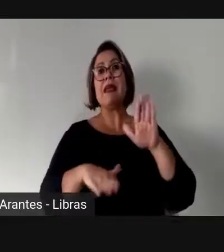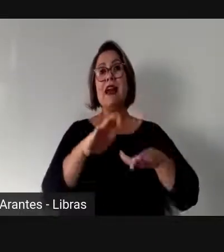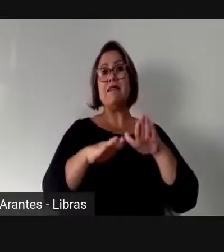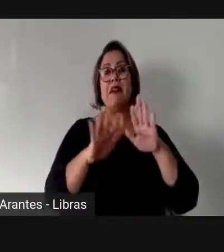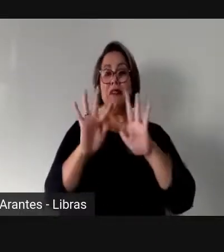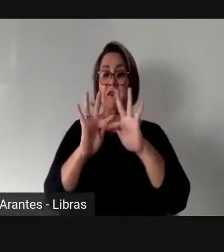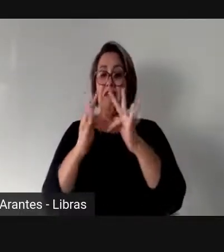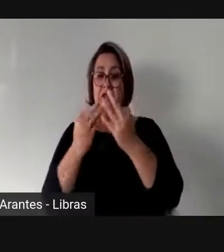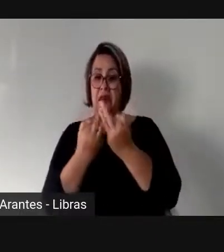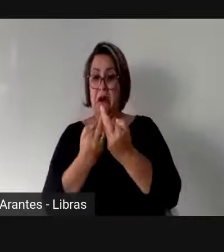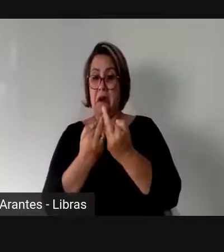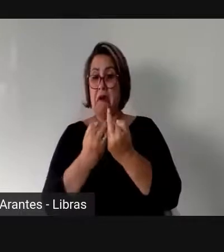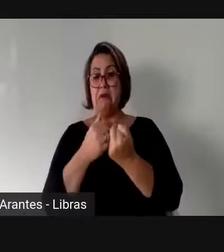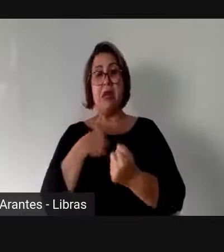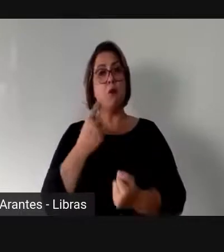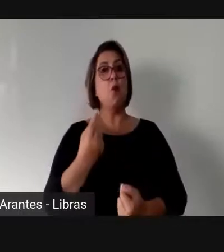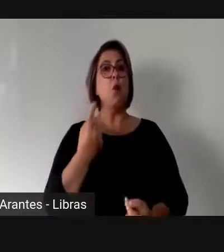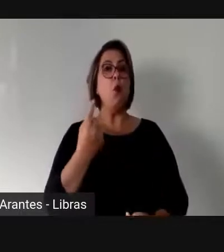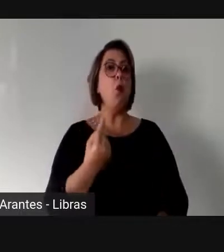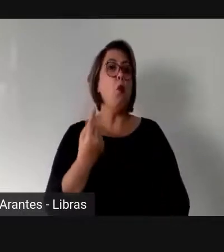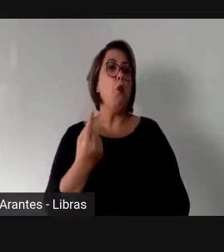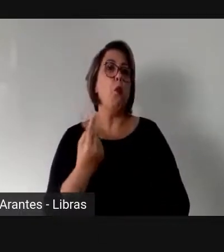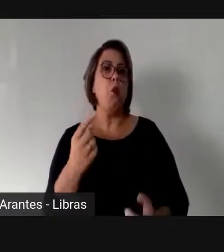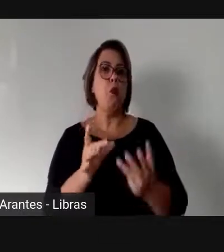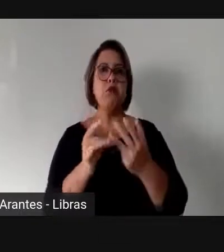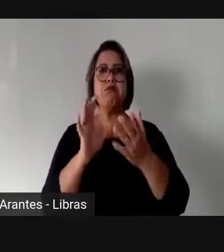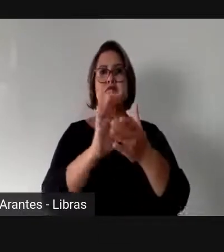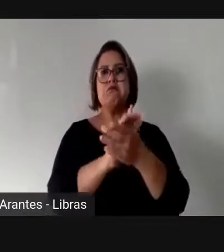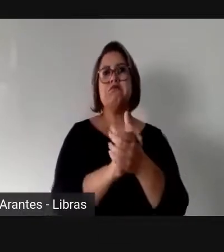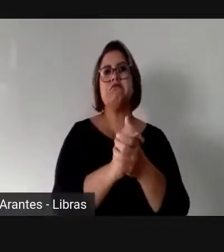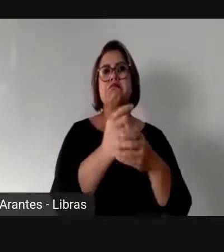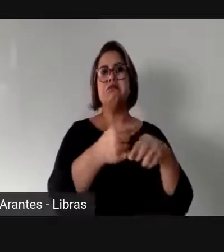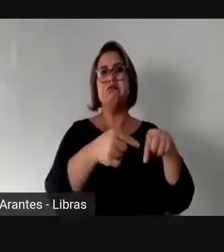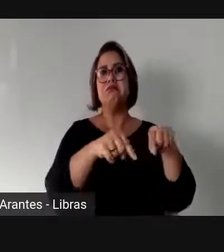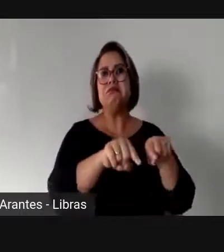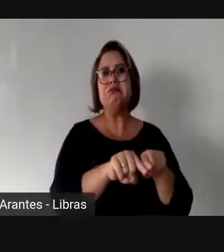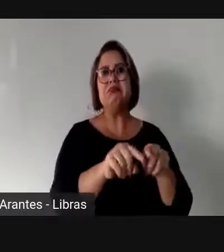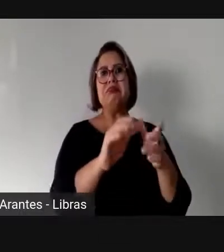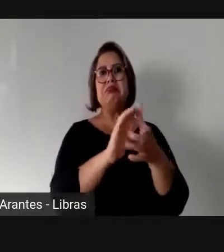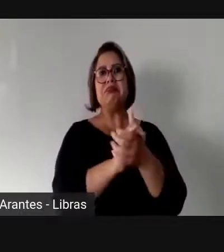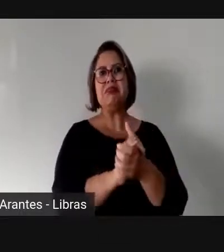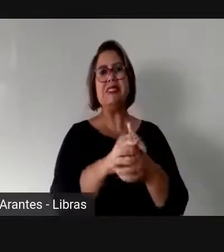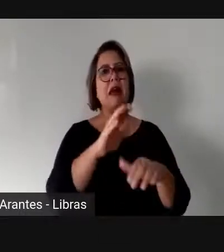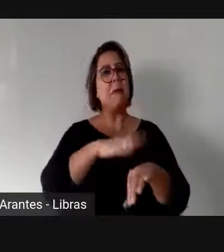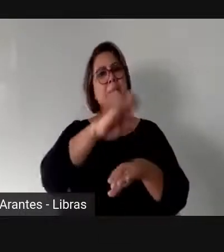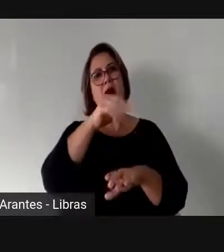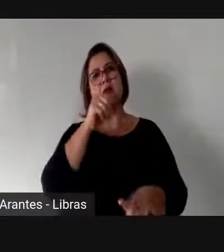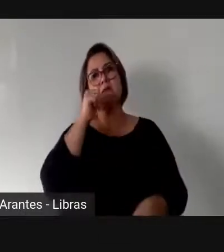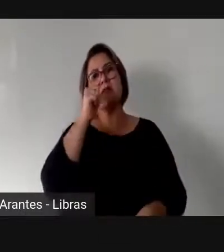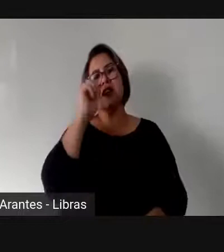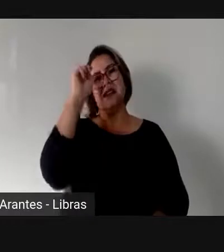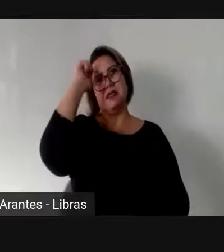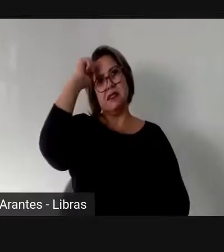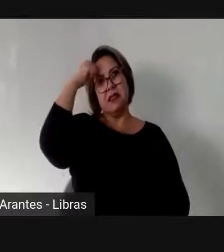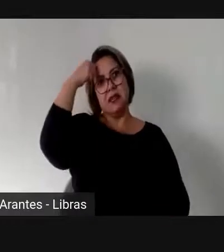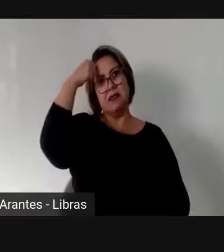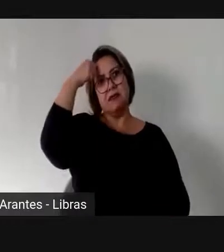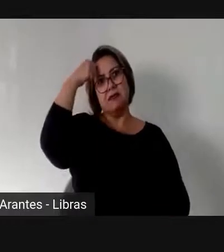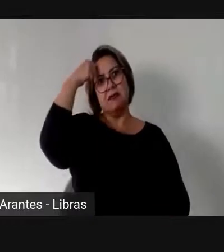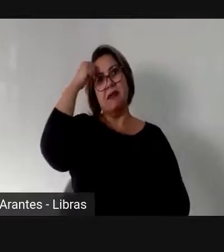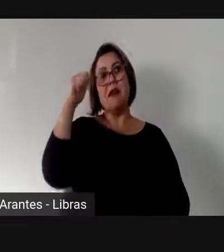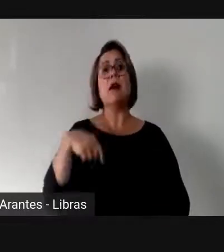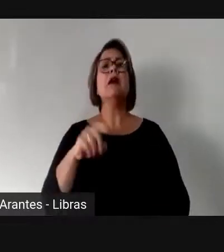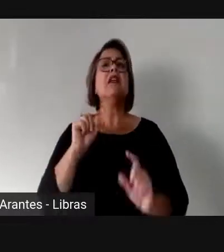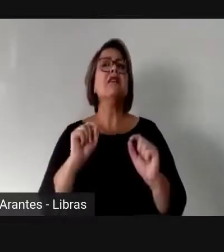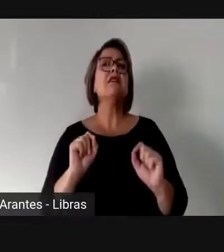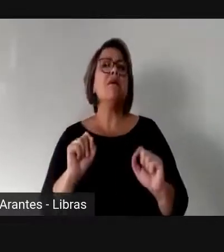homem, não vai ter marido ou companheiro, e essas mulheres são mulheres negras. E aí, se a gente pensar, se essas